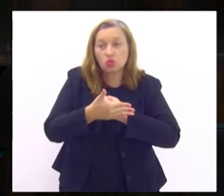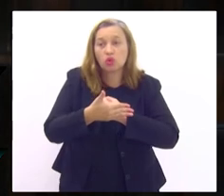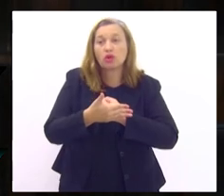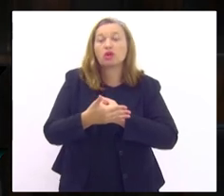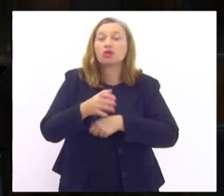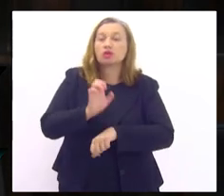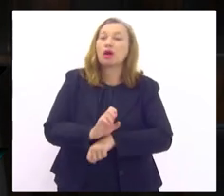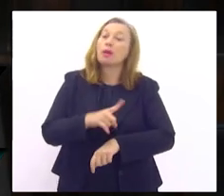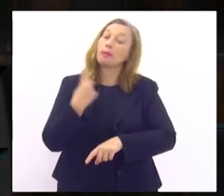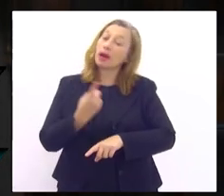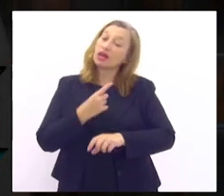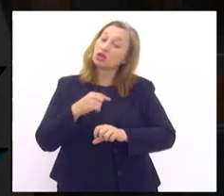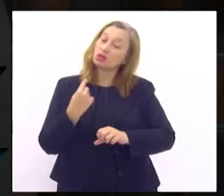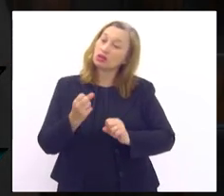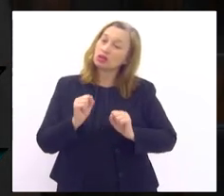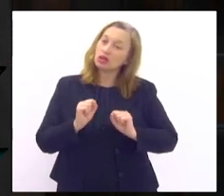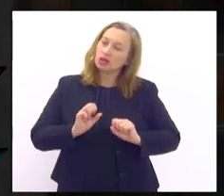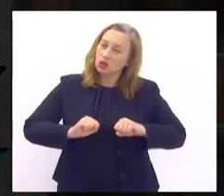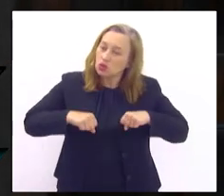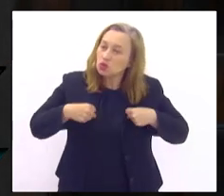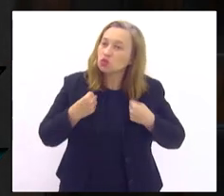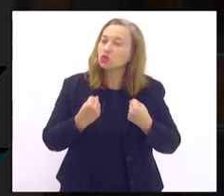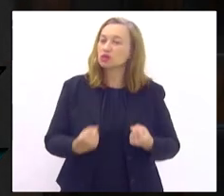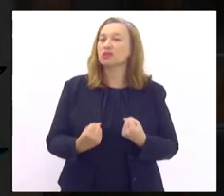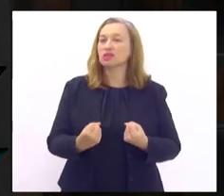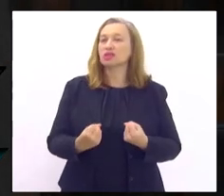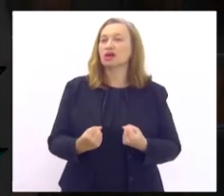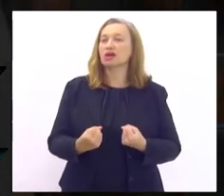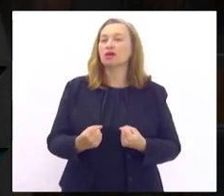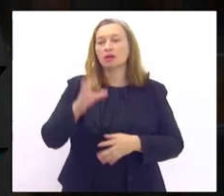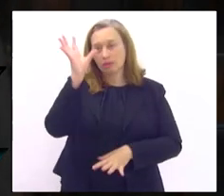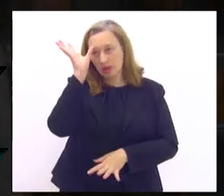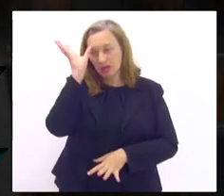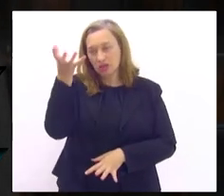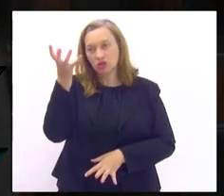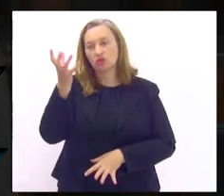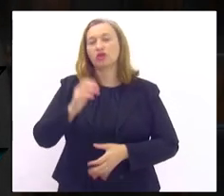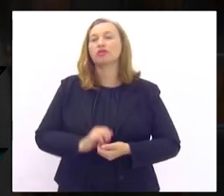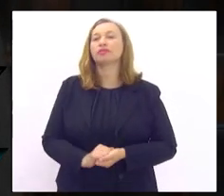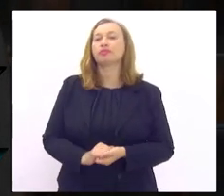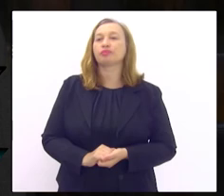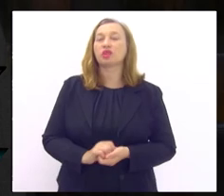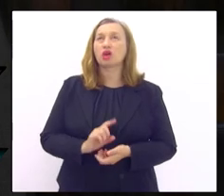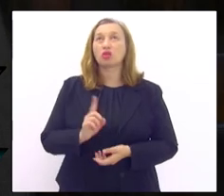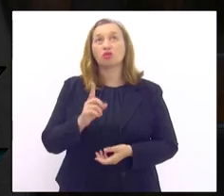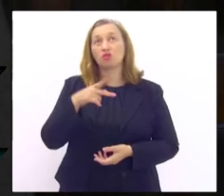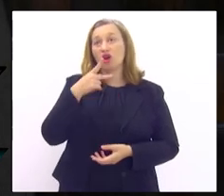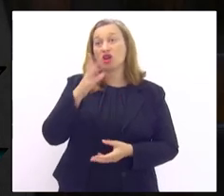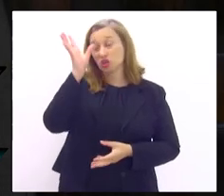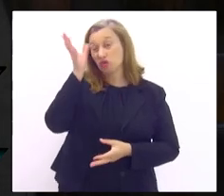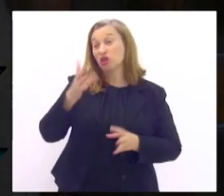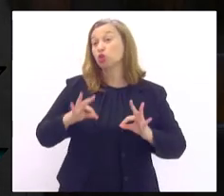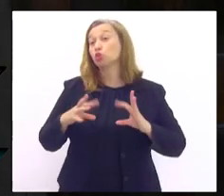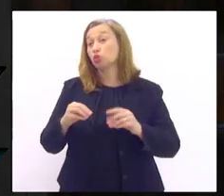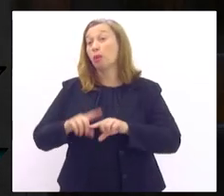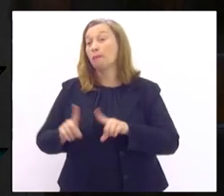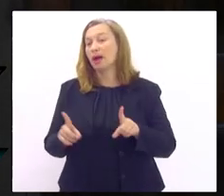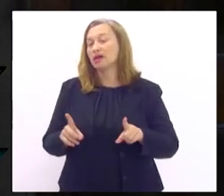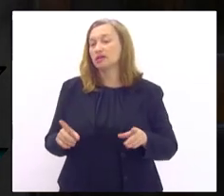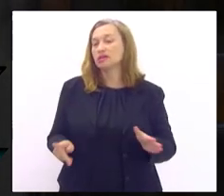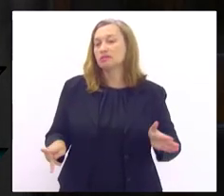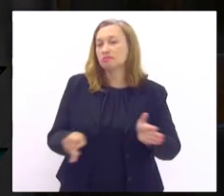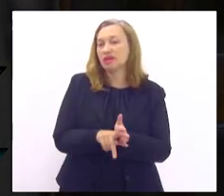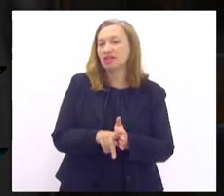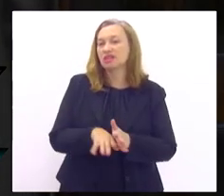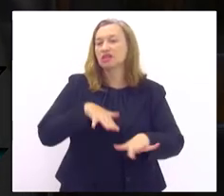para tentar ou pelo menos fazer parte da solução não digo que seremos a solução mas só de fazer parte desse